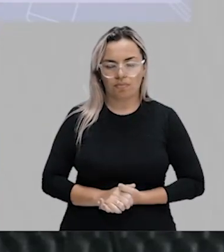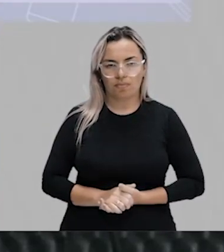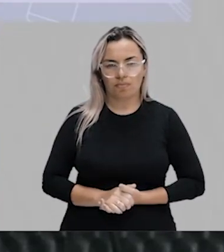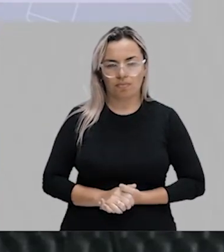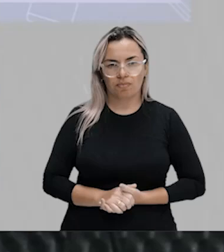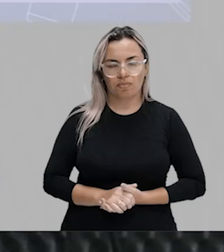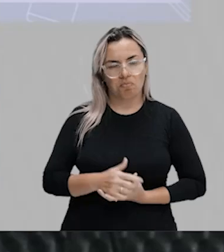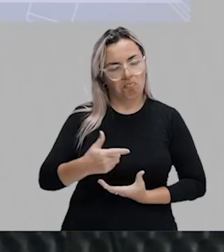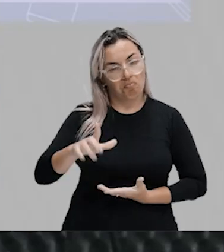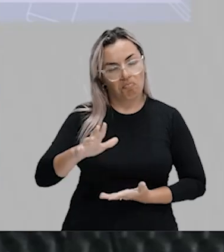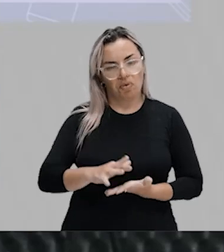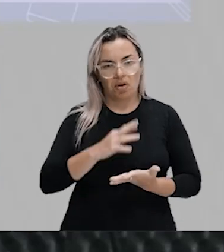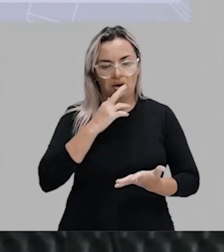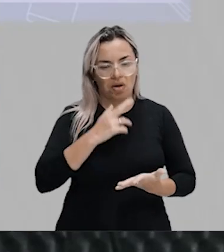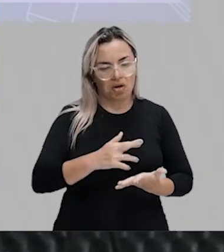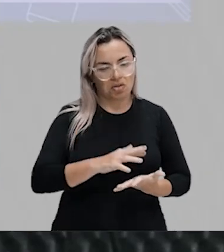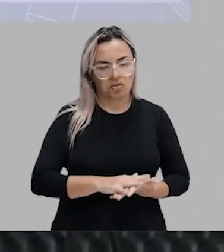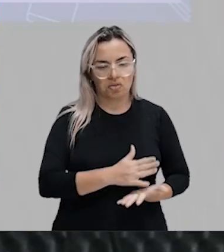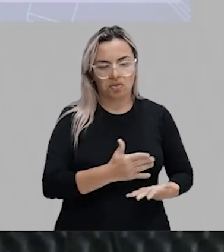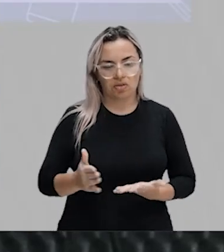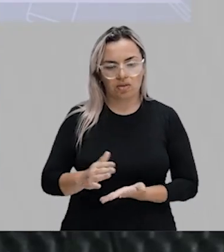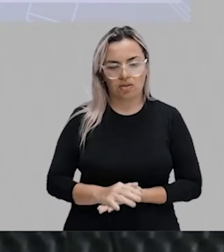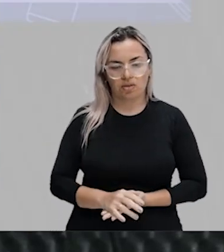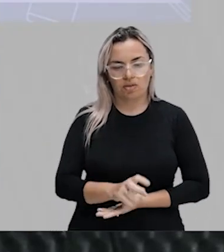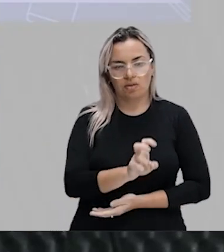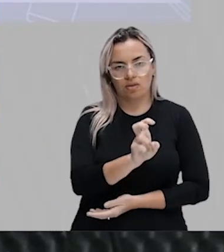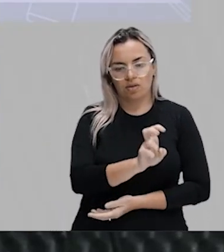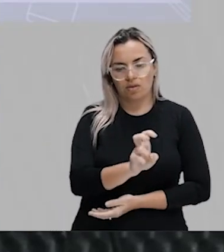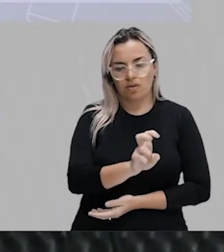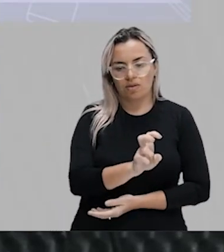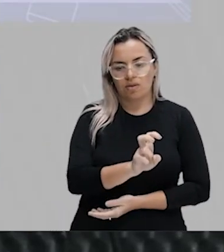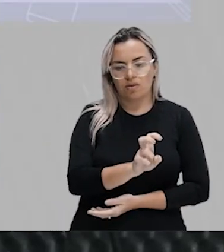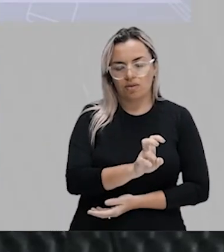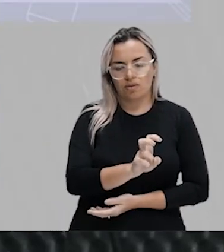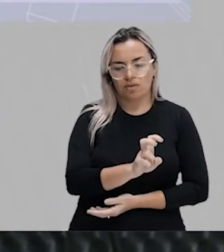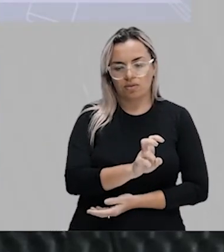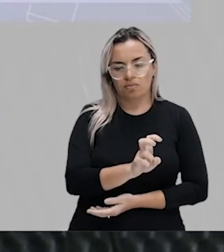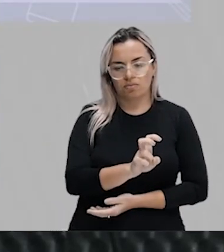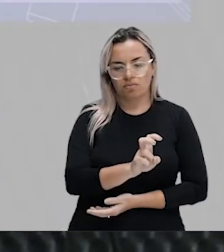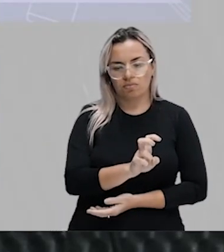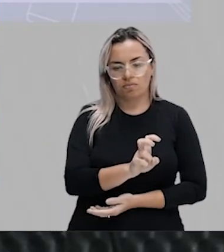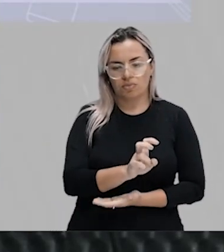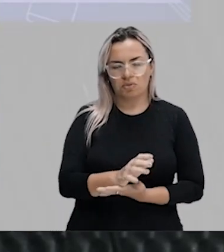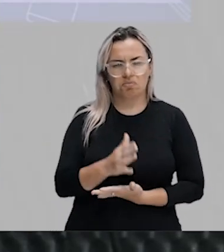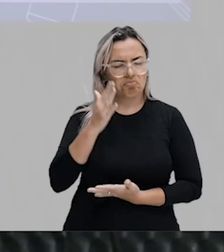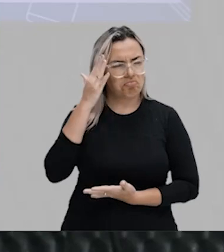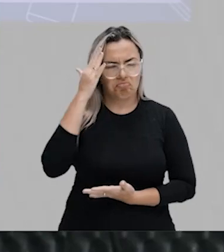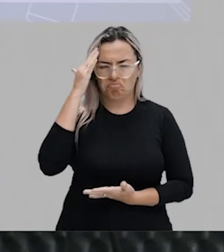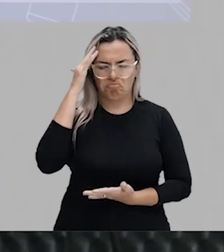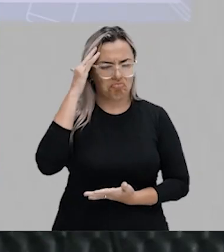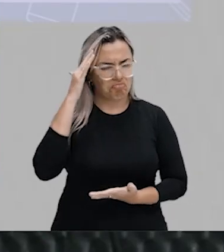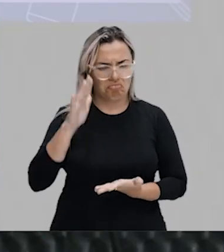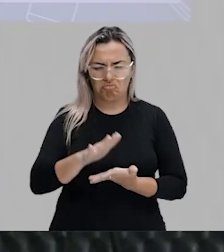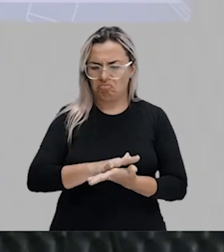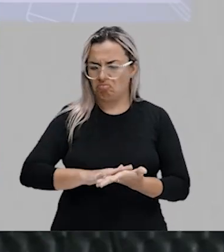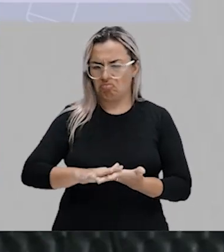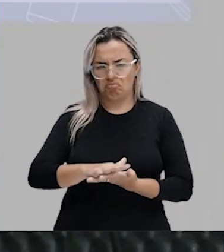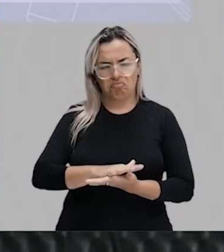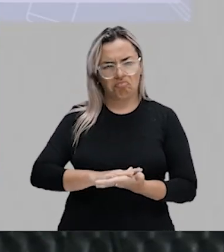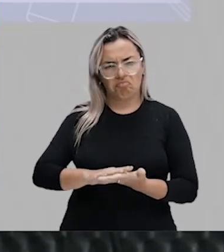trinta. Não entendo ni ruta. Não entendo ni ruta. Não entendo nada.